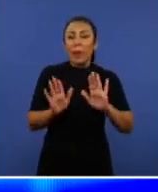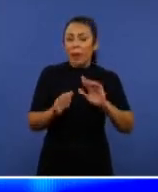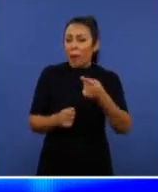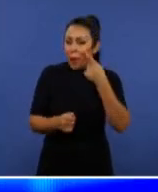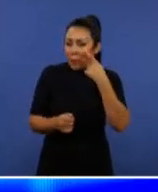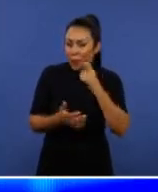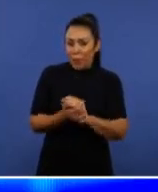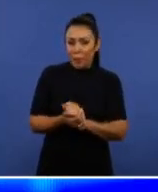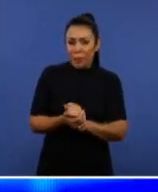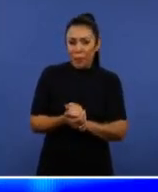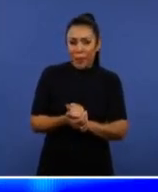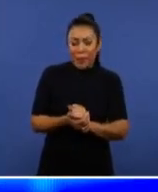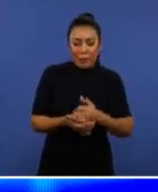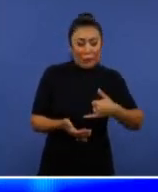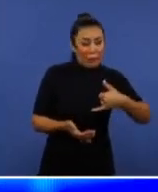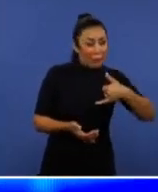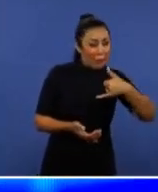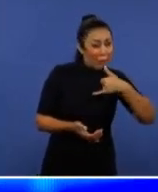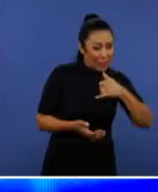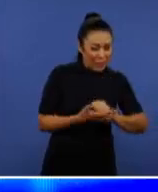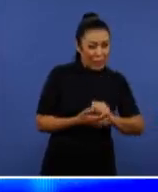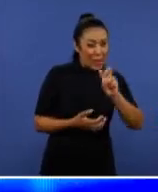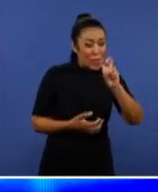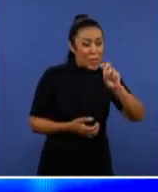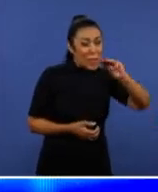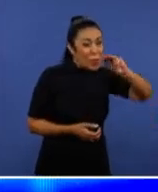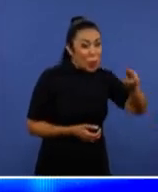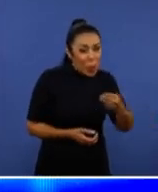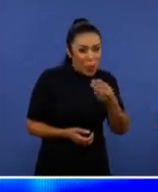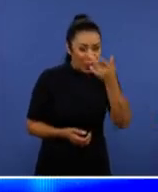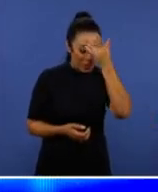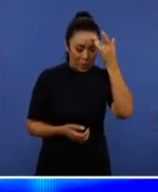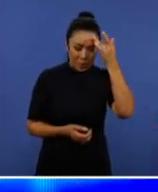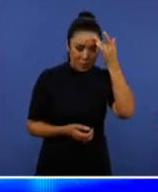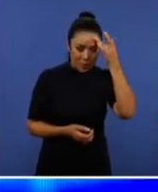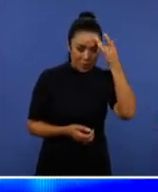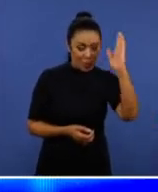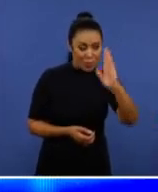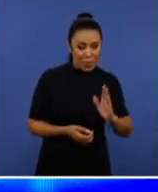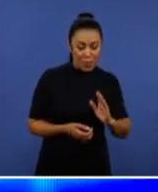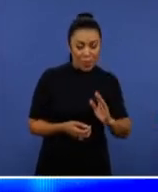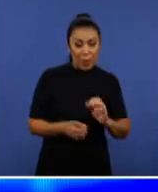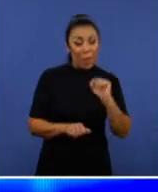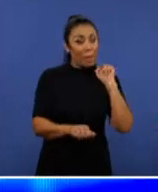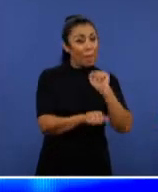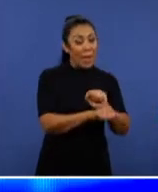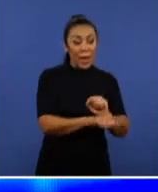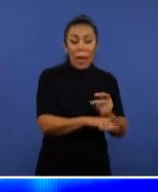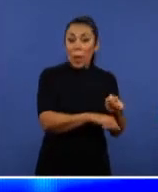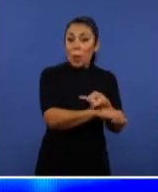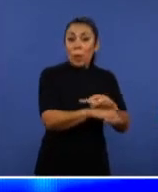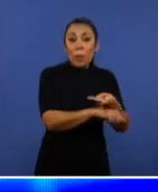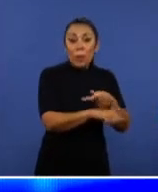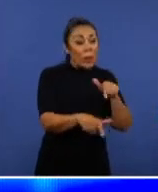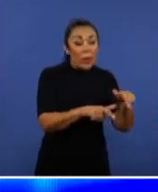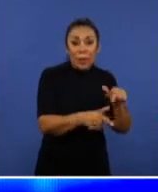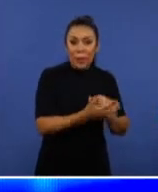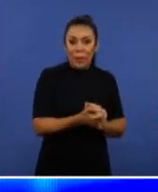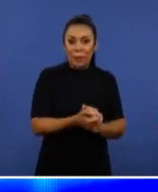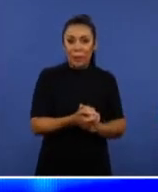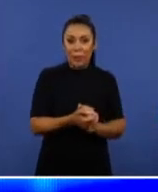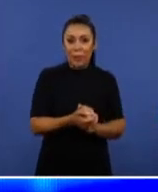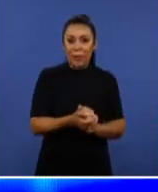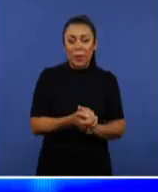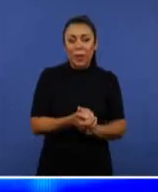desalento, 5 milhões de brasileiros desistiram de procurar emprego. Entre desemprego